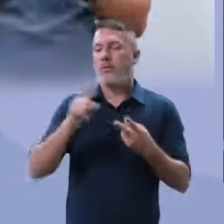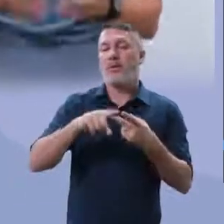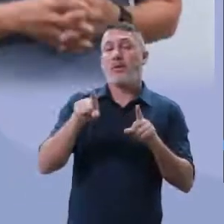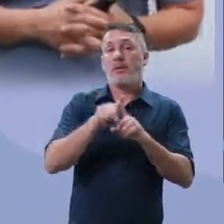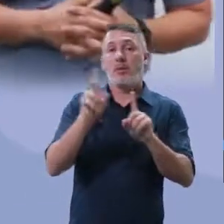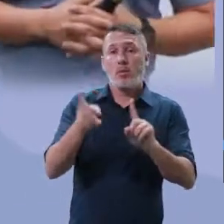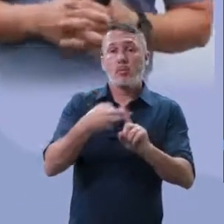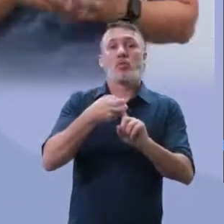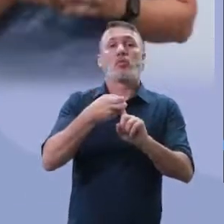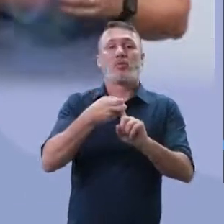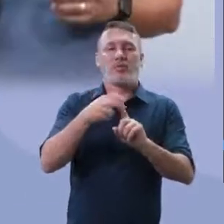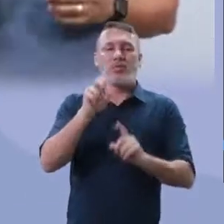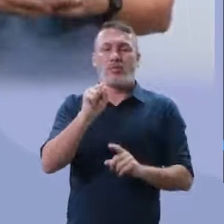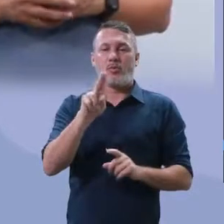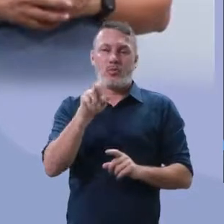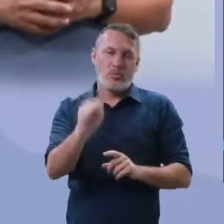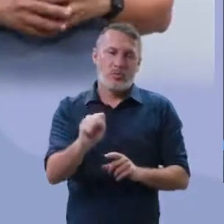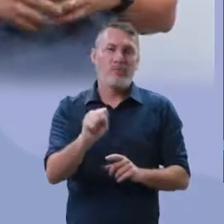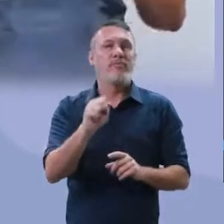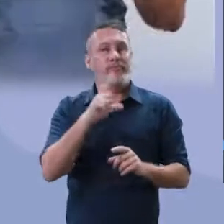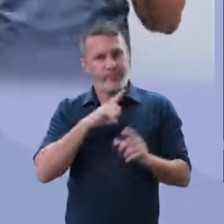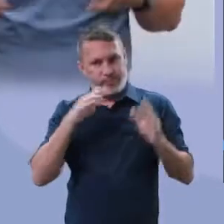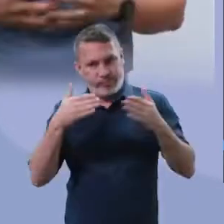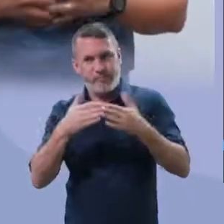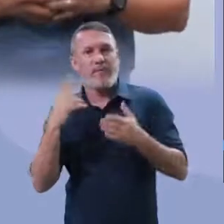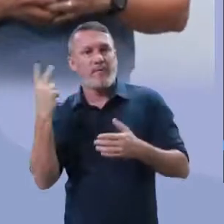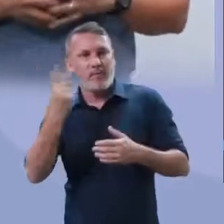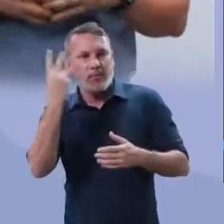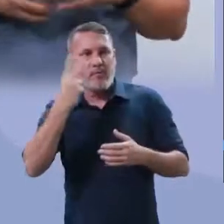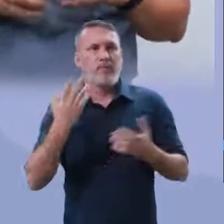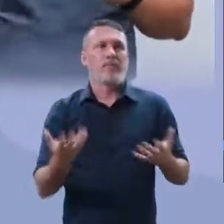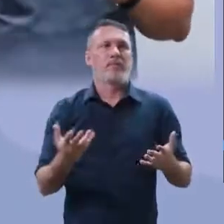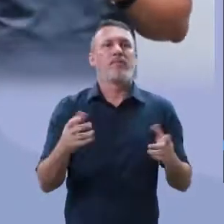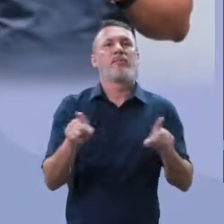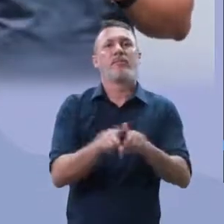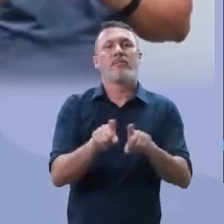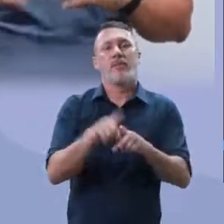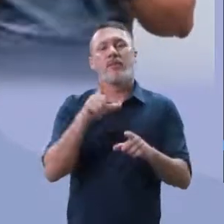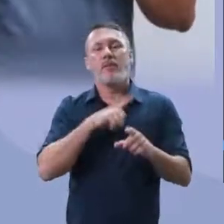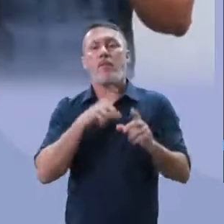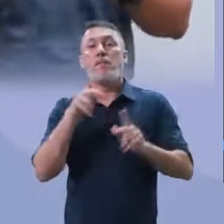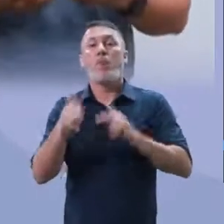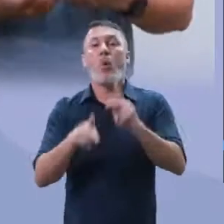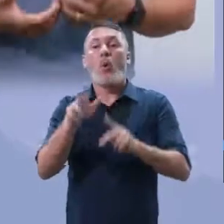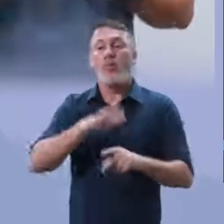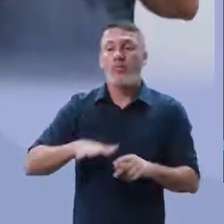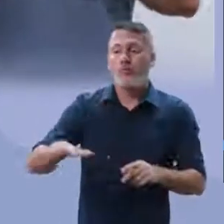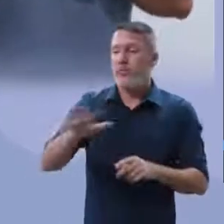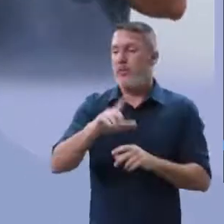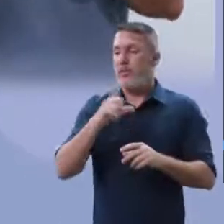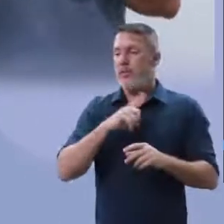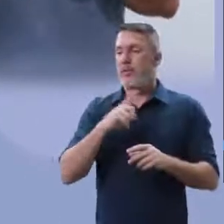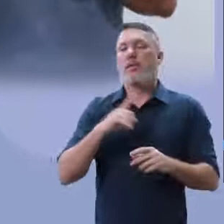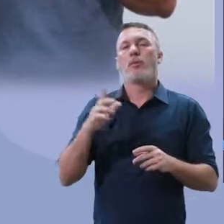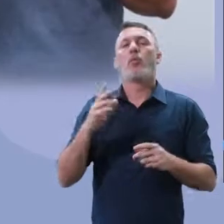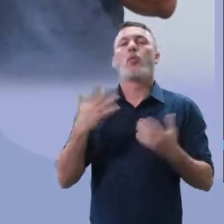do SUS, o sistema único de saúde, a valorização, a questão da população também ter sua parte